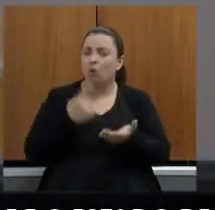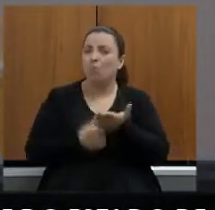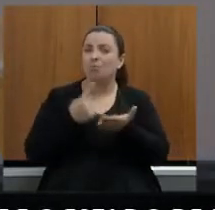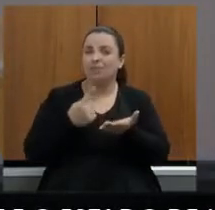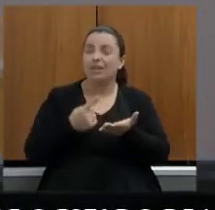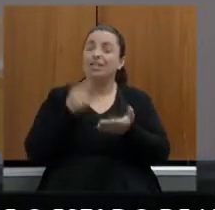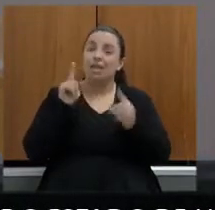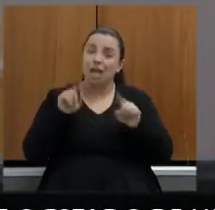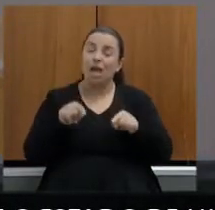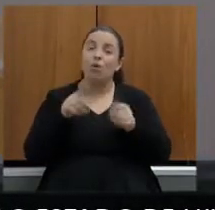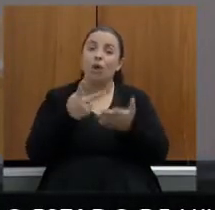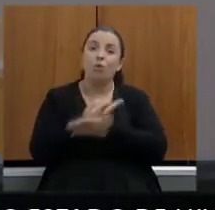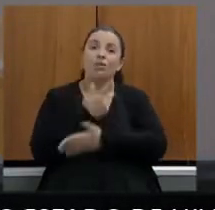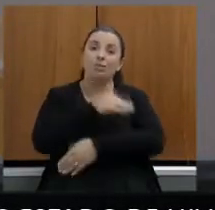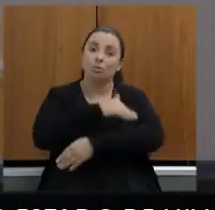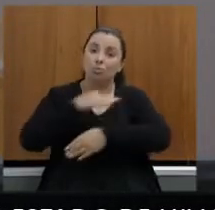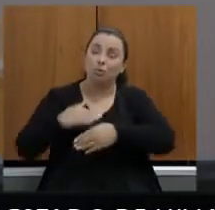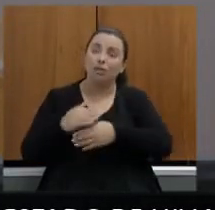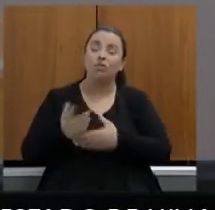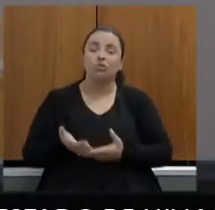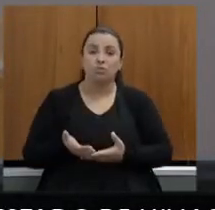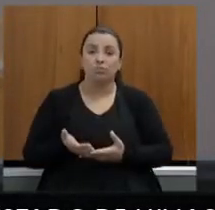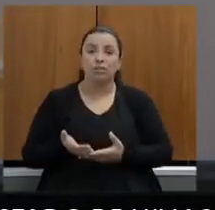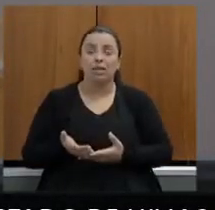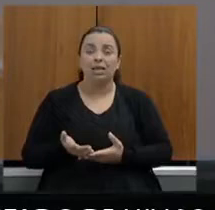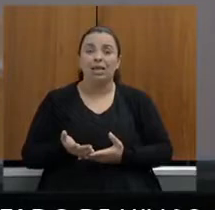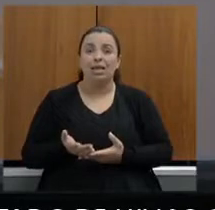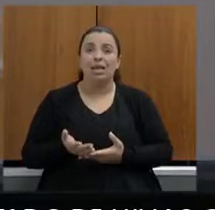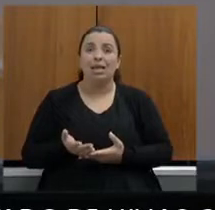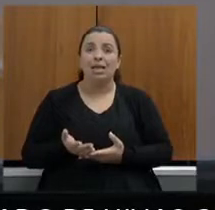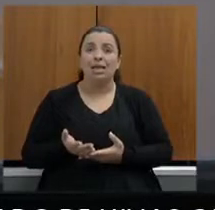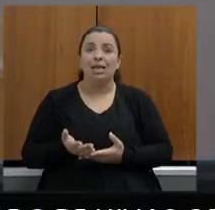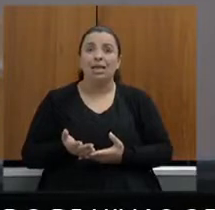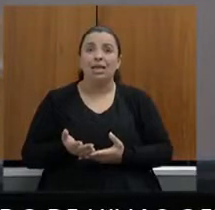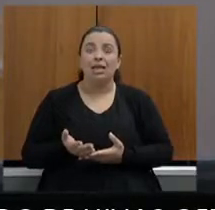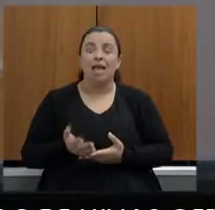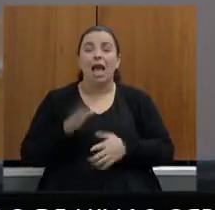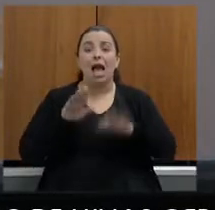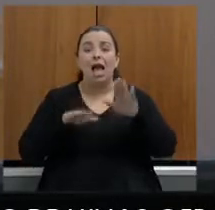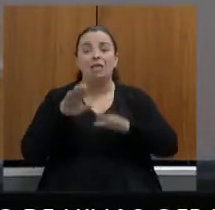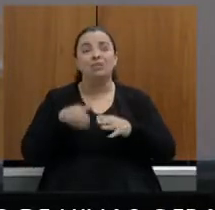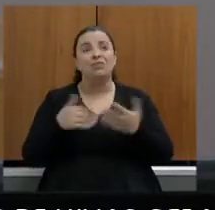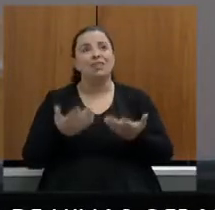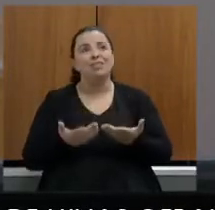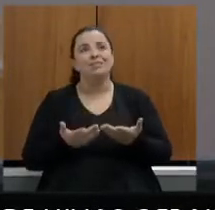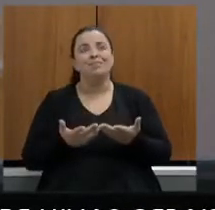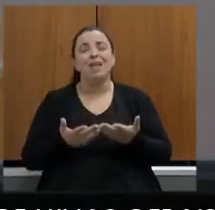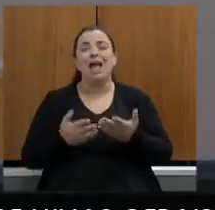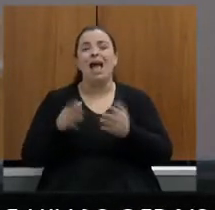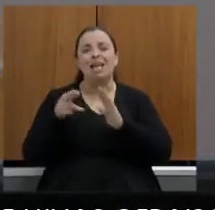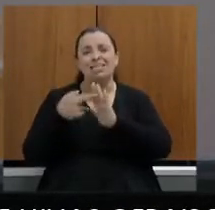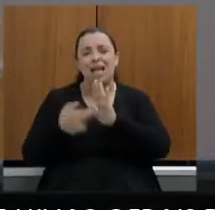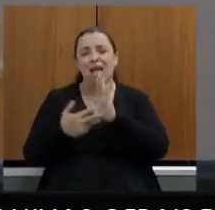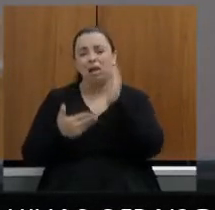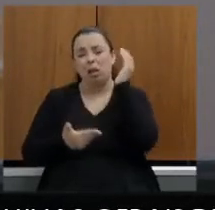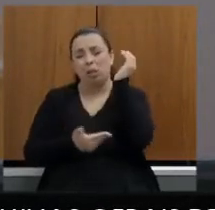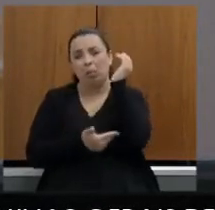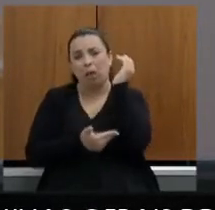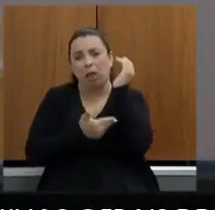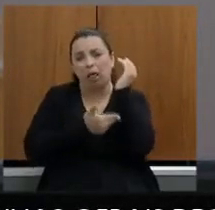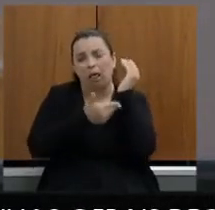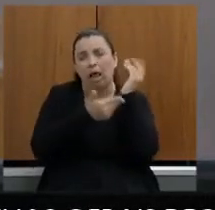as vias que às vezes são muito burocráticas elas fossem o